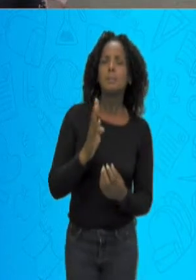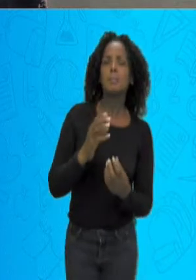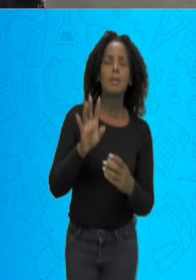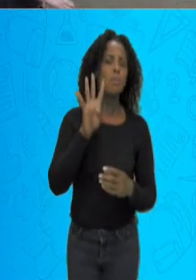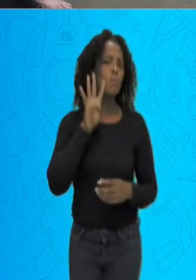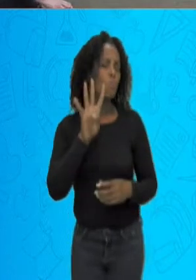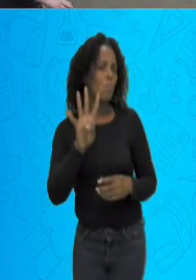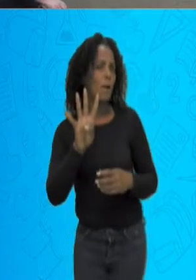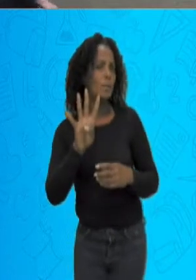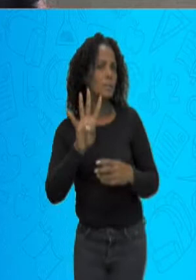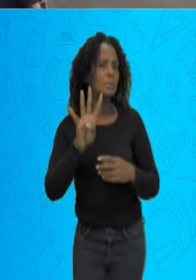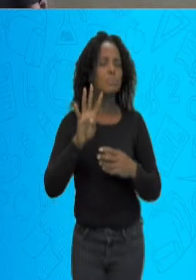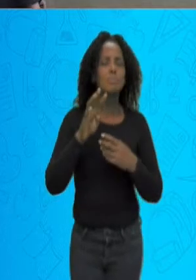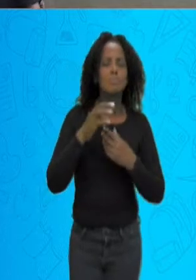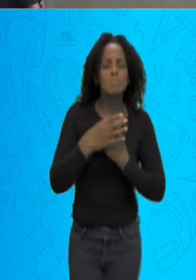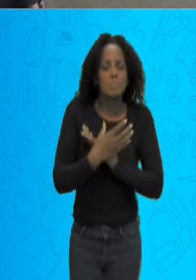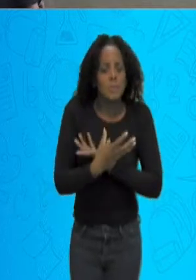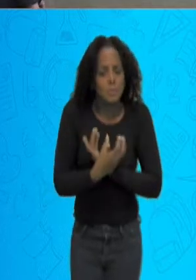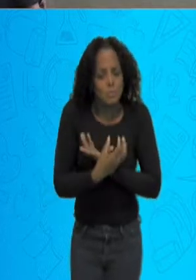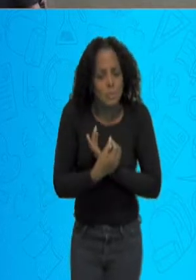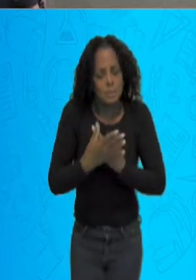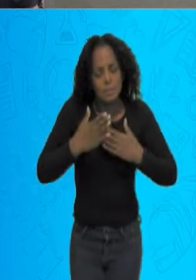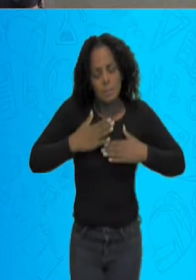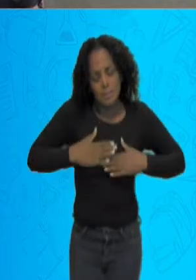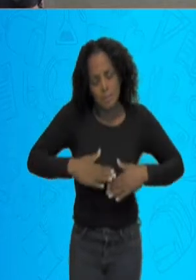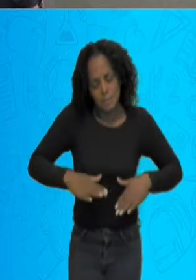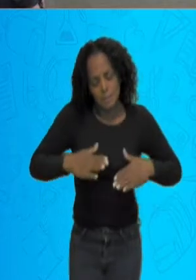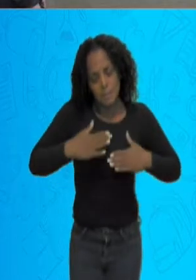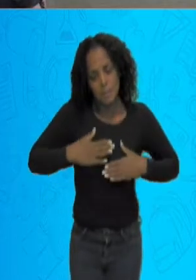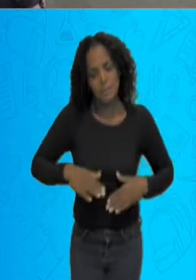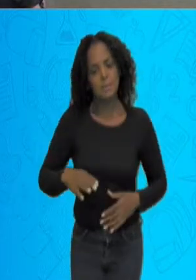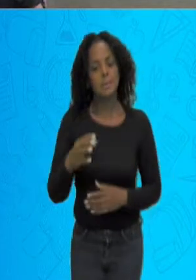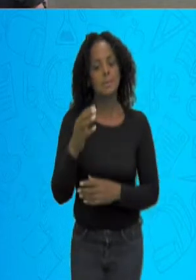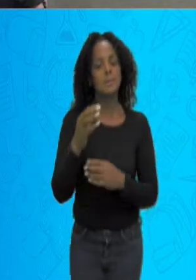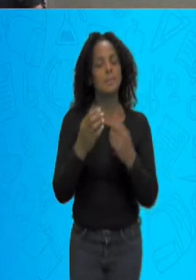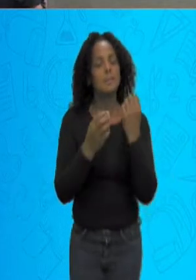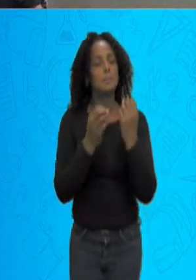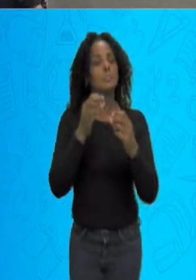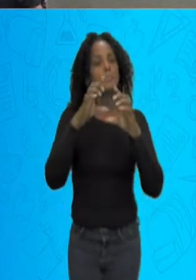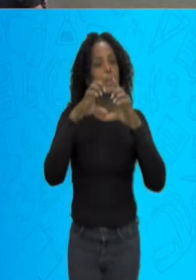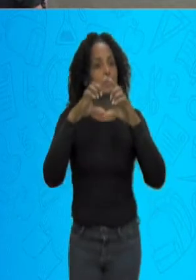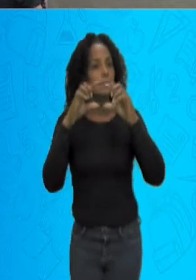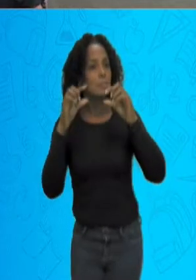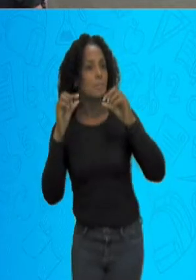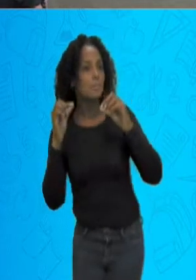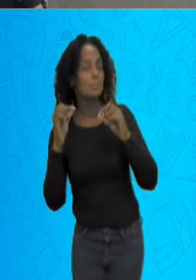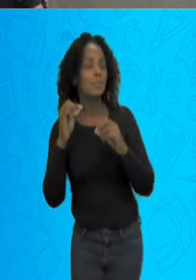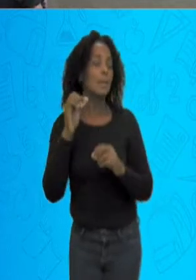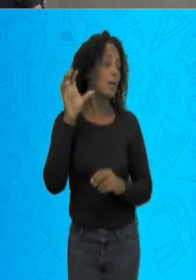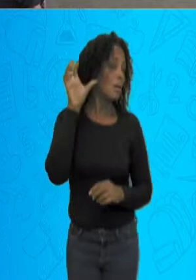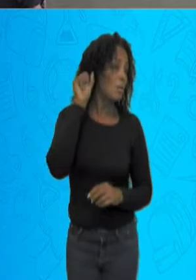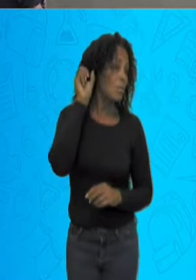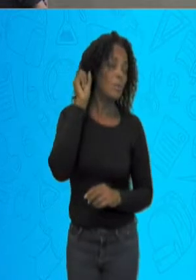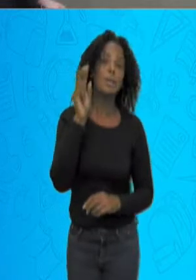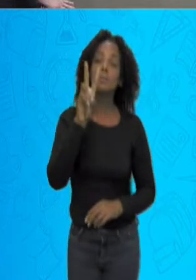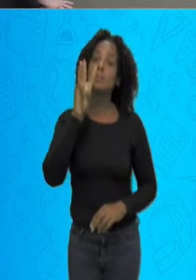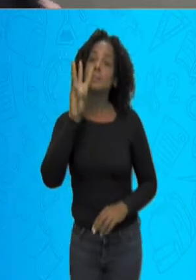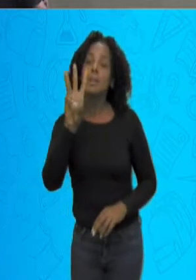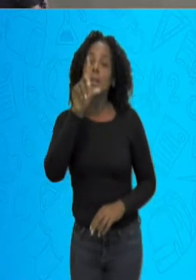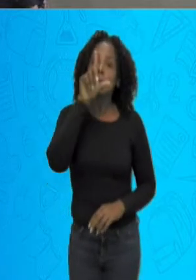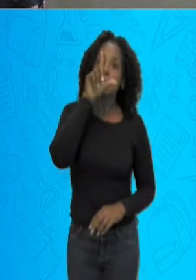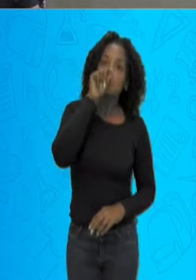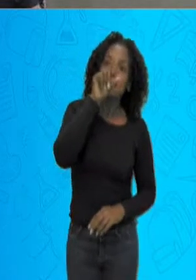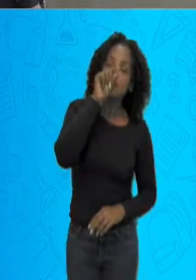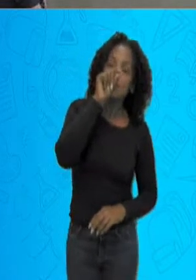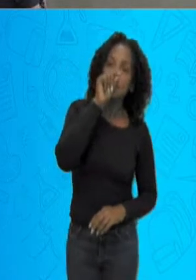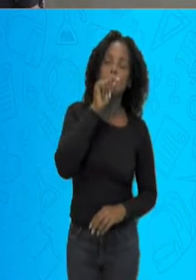que descansam à sombra das folhas, ouvindo os três passarinhos que piam para as duas